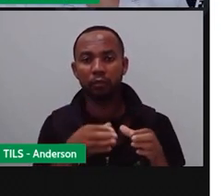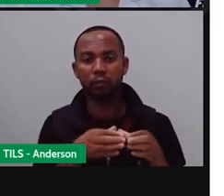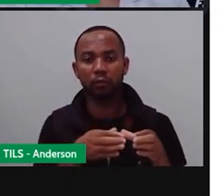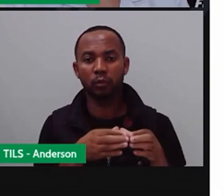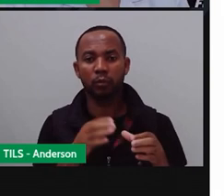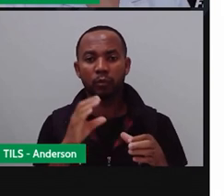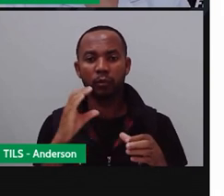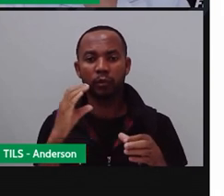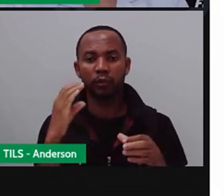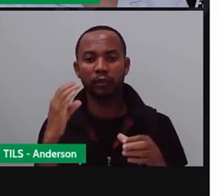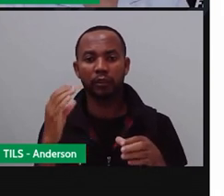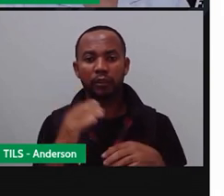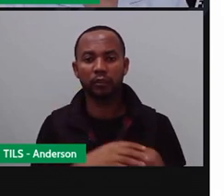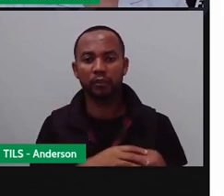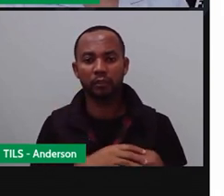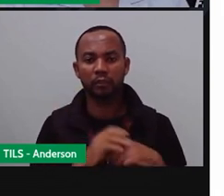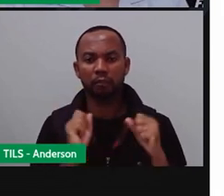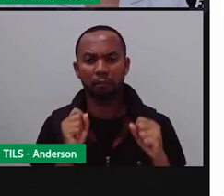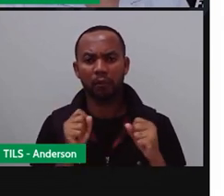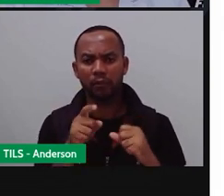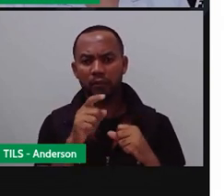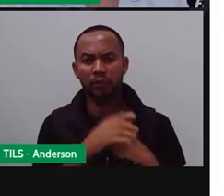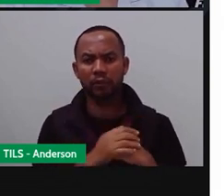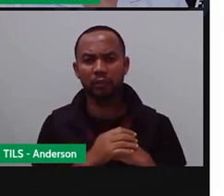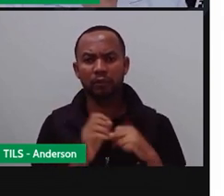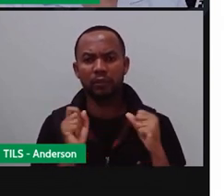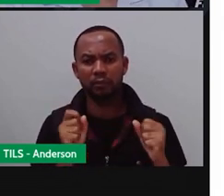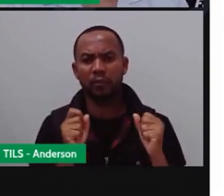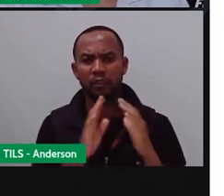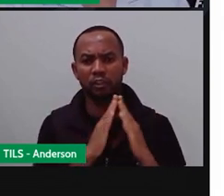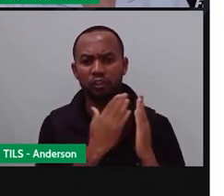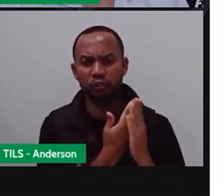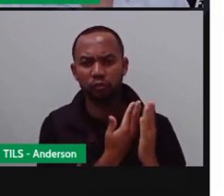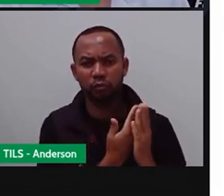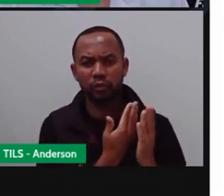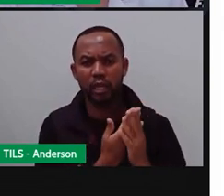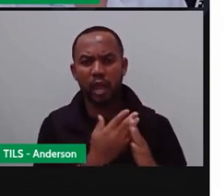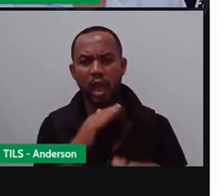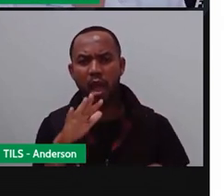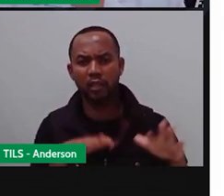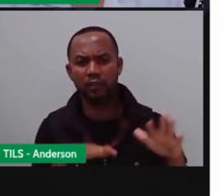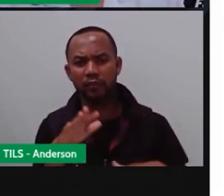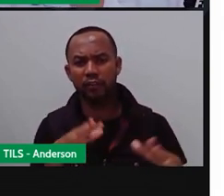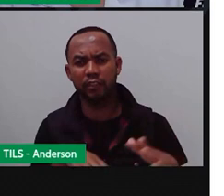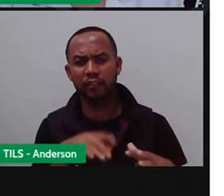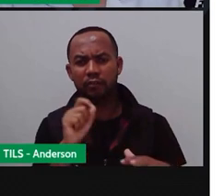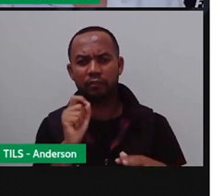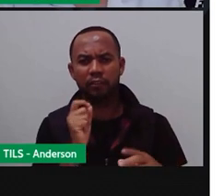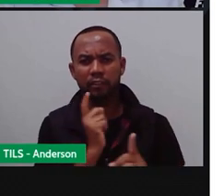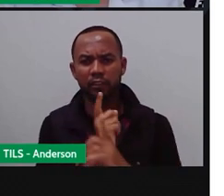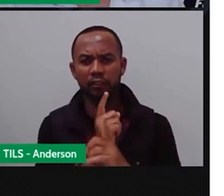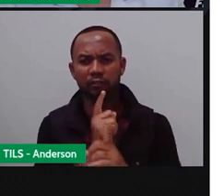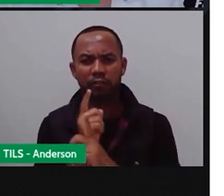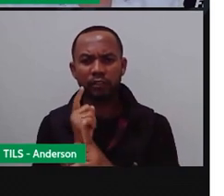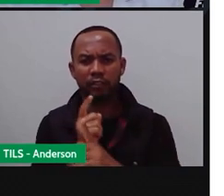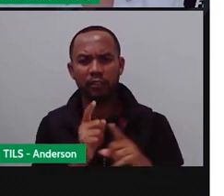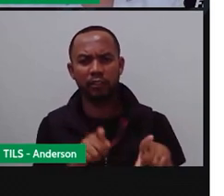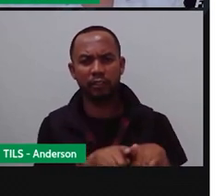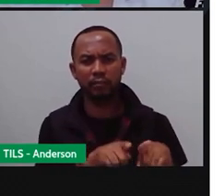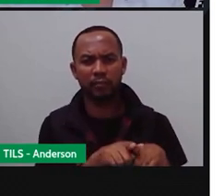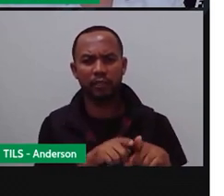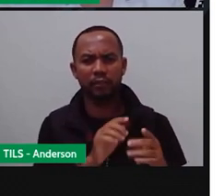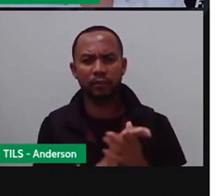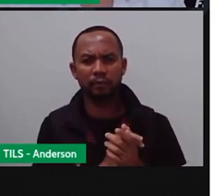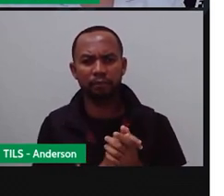alguns casos, até são bastante estudadas, mas falta algum dado essencial para estimar o